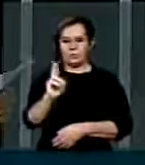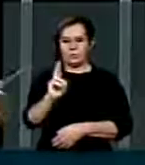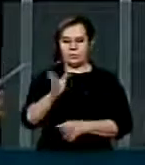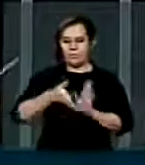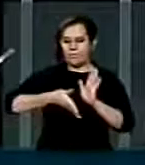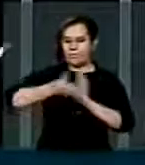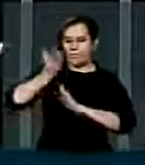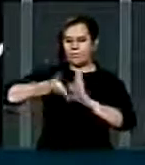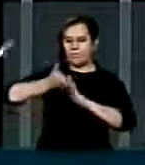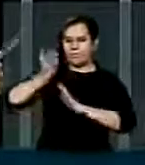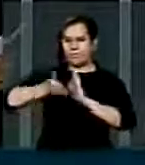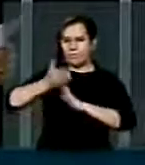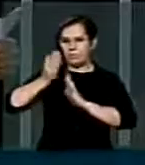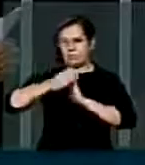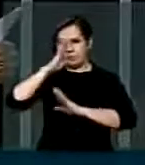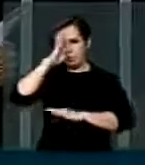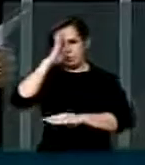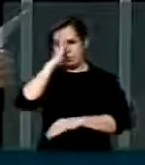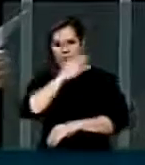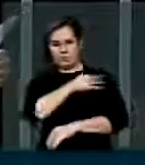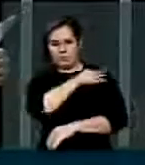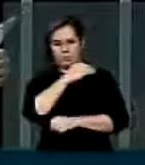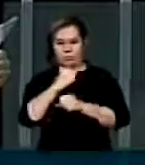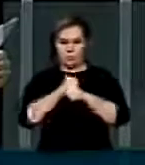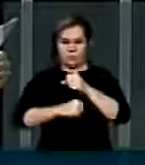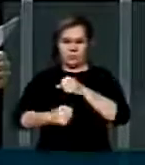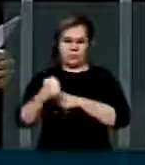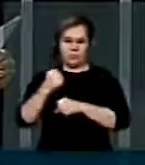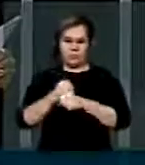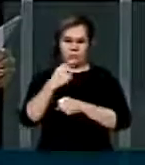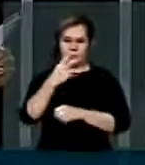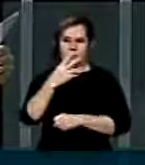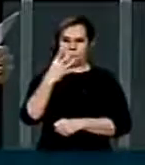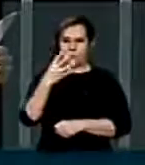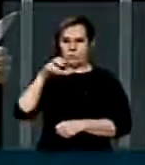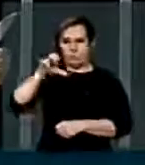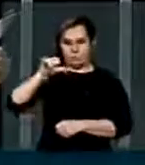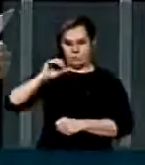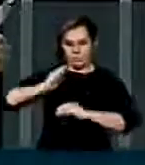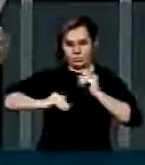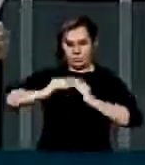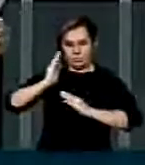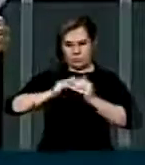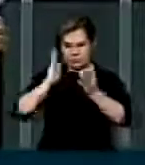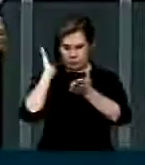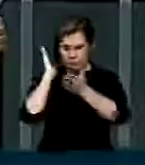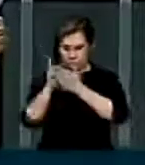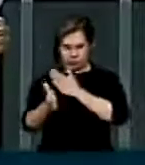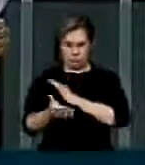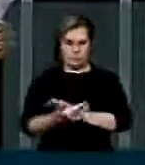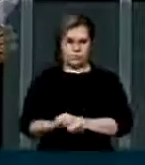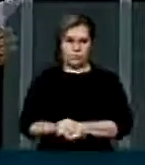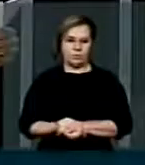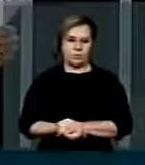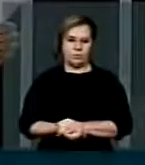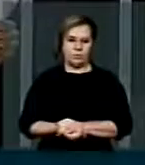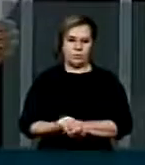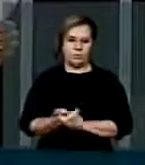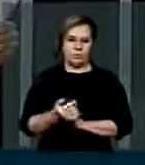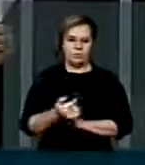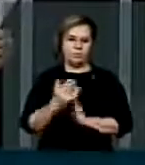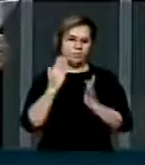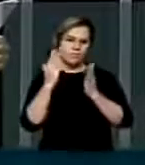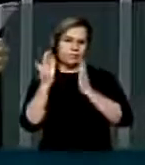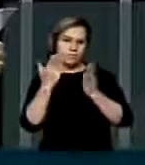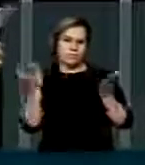capitães e tenentes das Forças Armadas no ano passado, 249 profissionais de academias. Previsão para